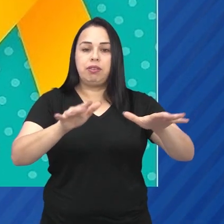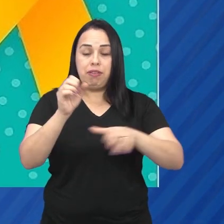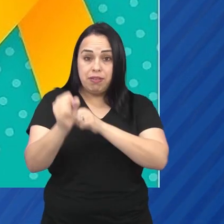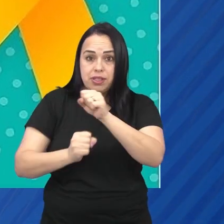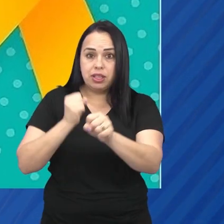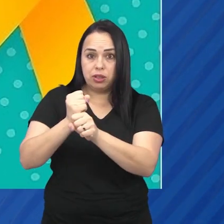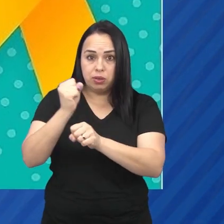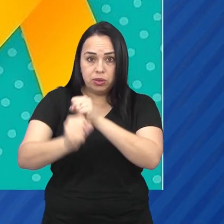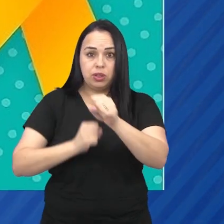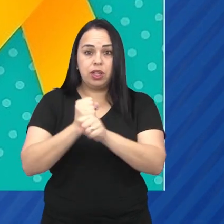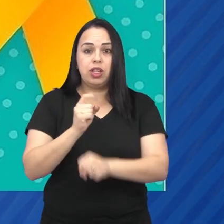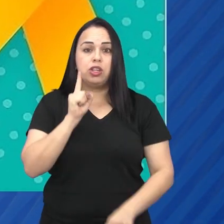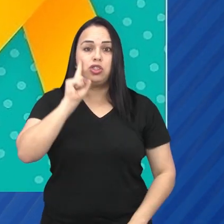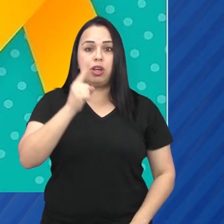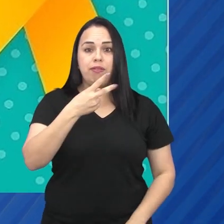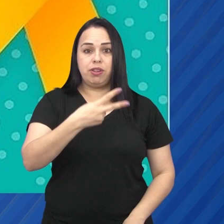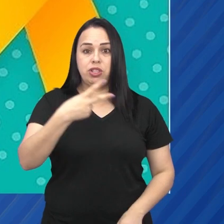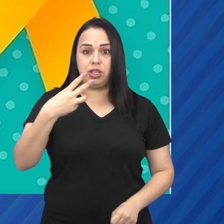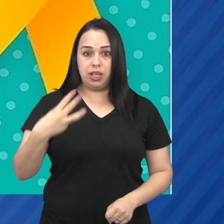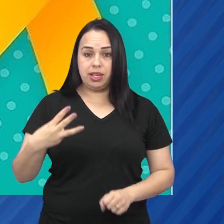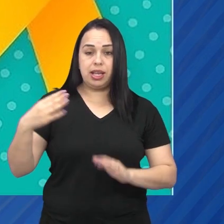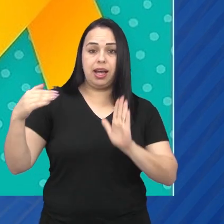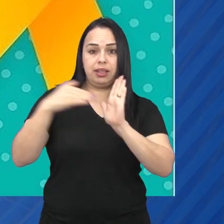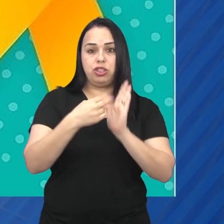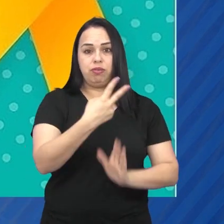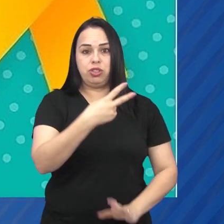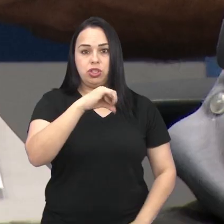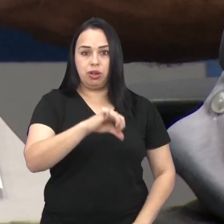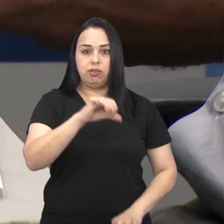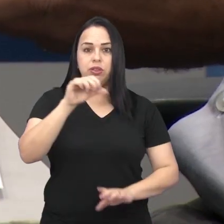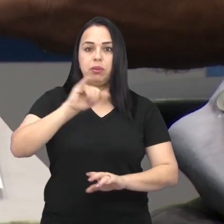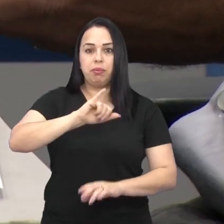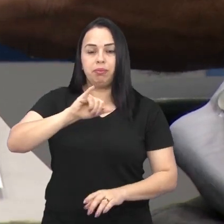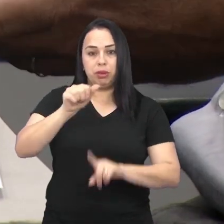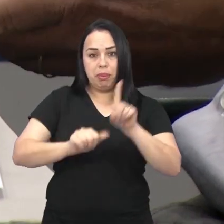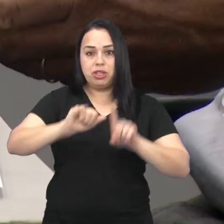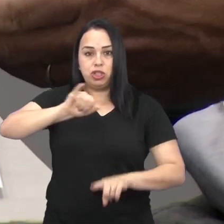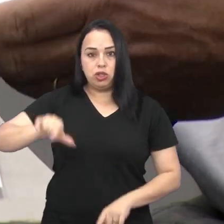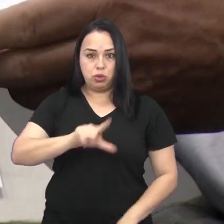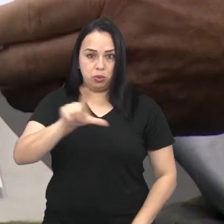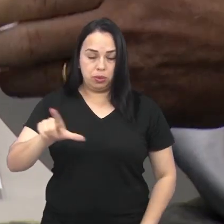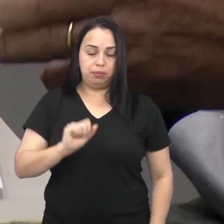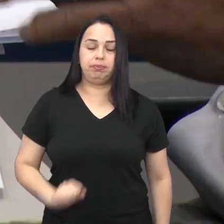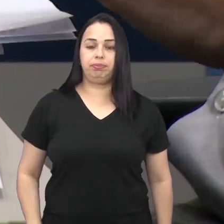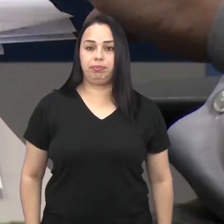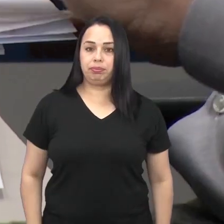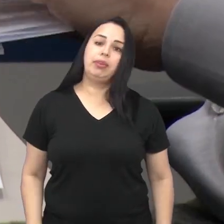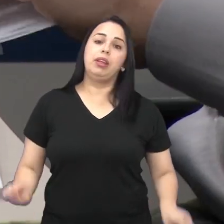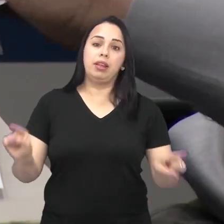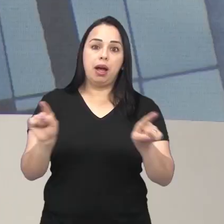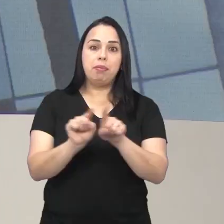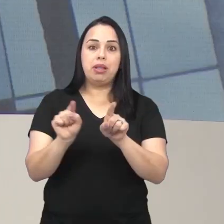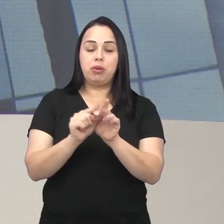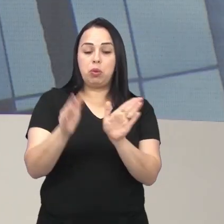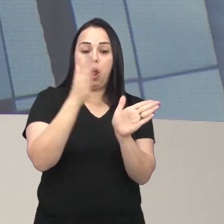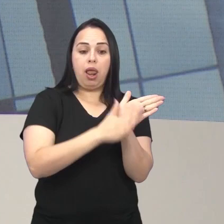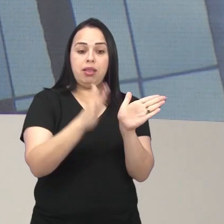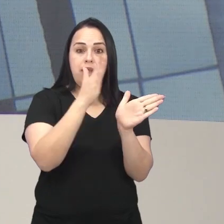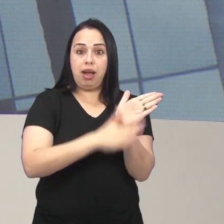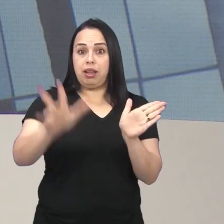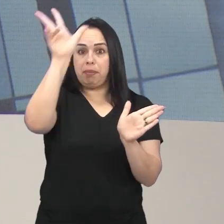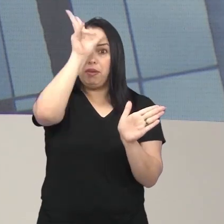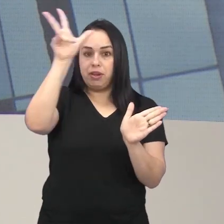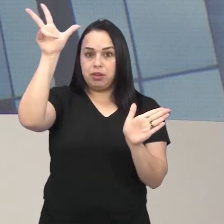anualmente nos dias 23 a 29 de julho. Também relacionado ao calendário municipal, outro